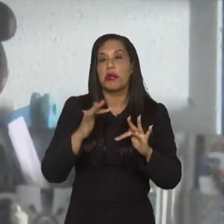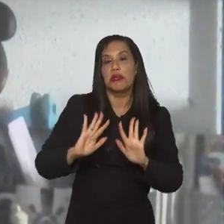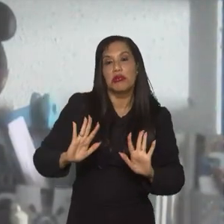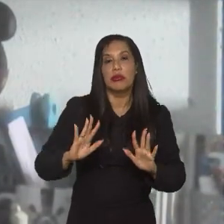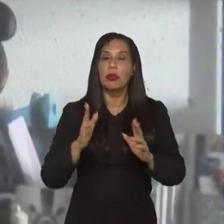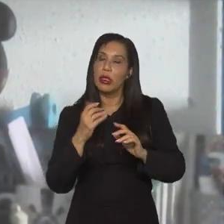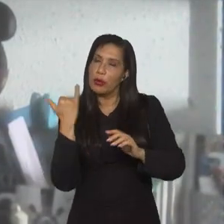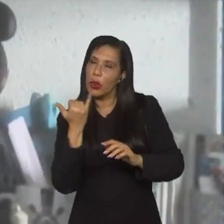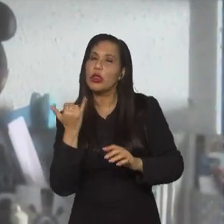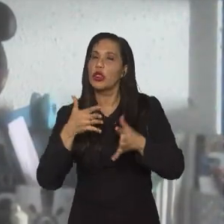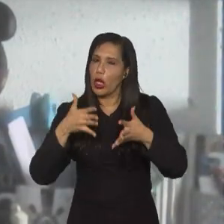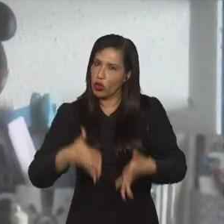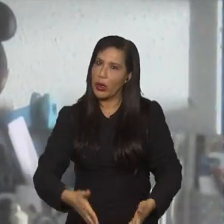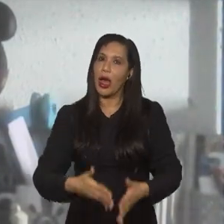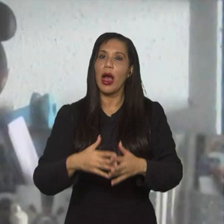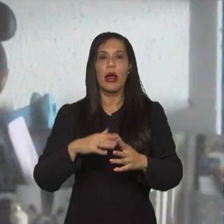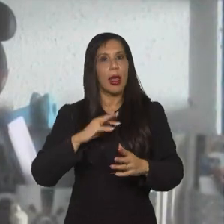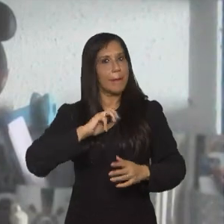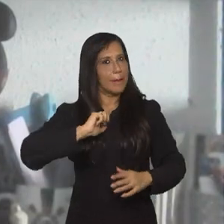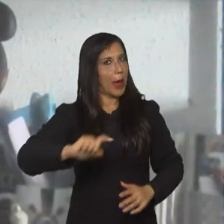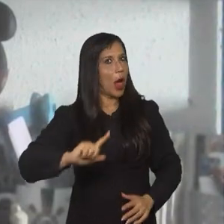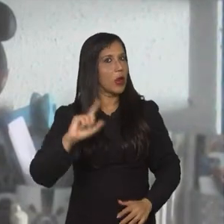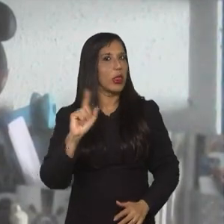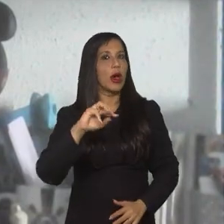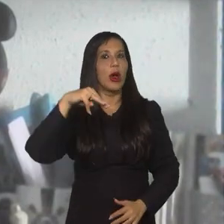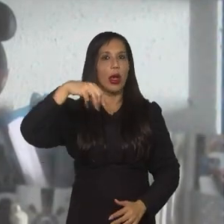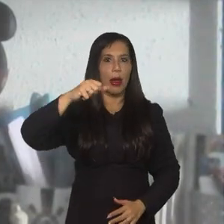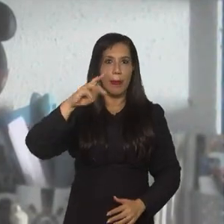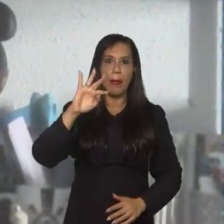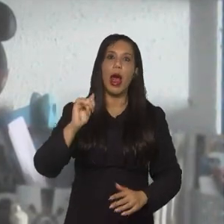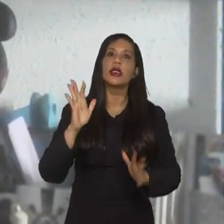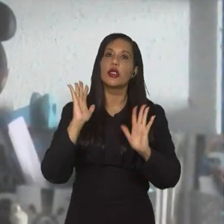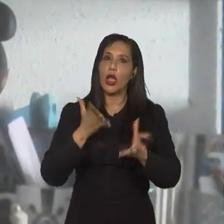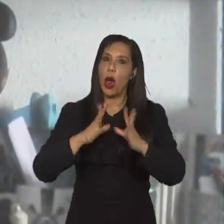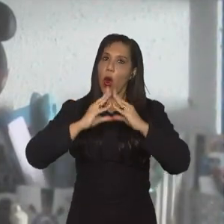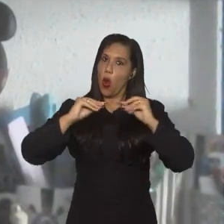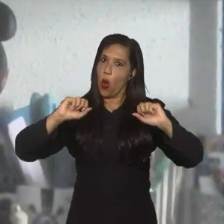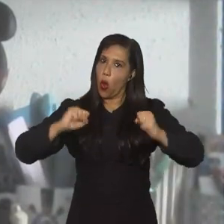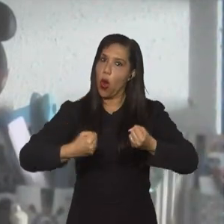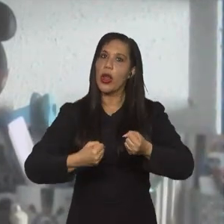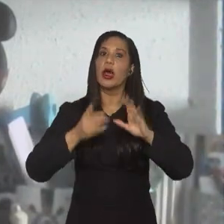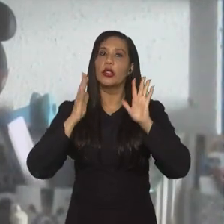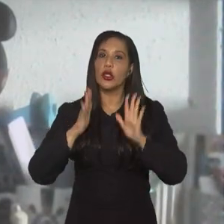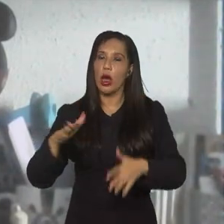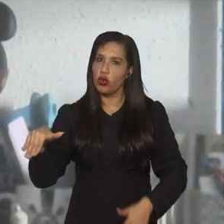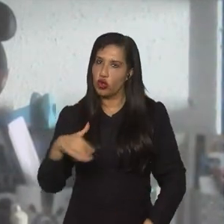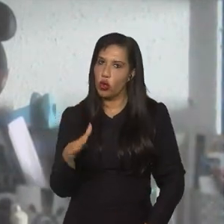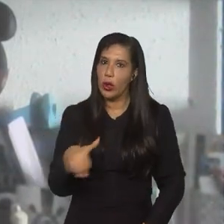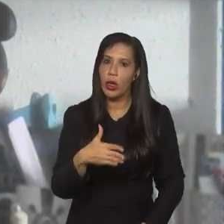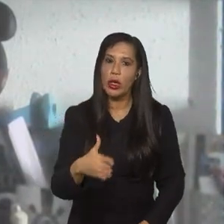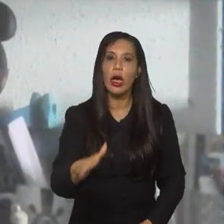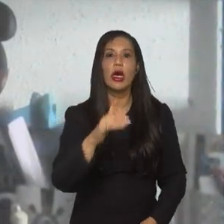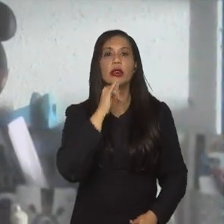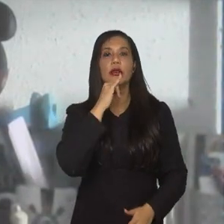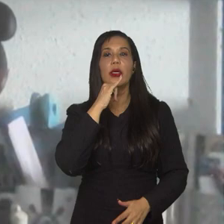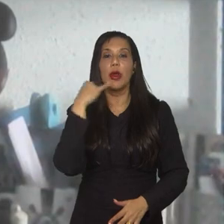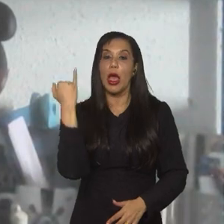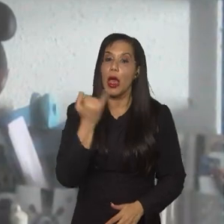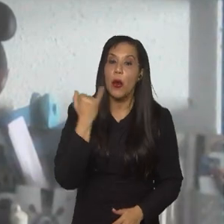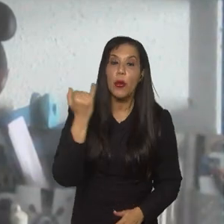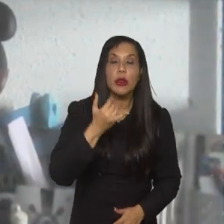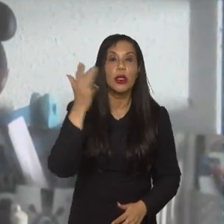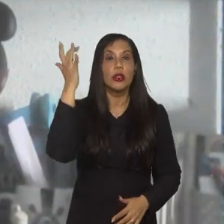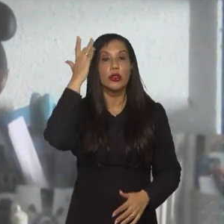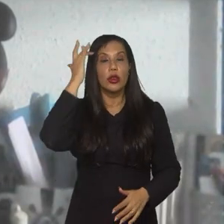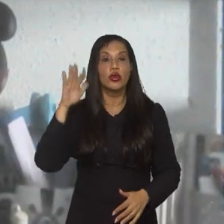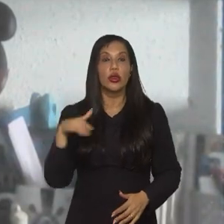contrário do que algumas pessoas estão falando, ela não chega mal. A Marta já se recuperou da lesão, ela está jogando no time dela, ela tem sido decisiva no time dela, ela está